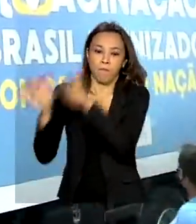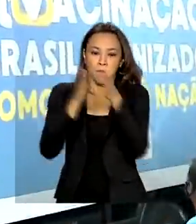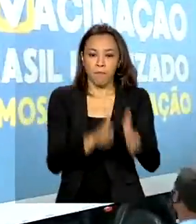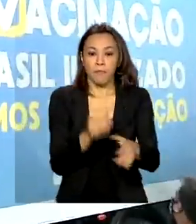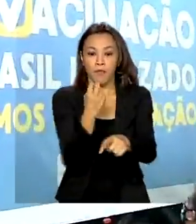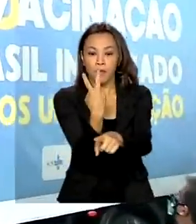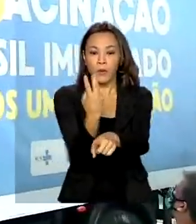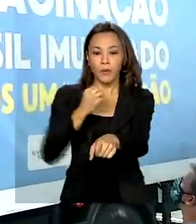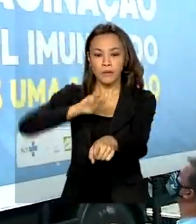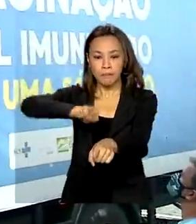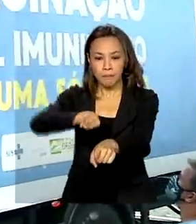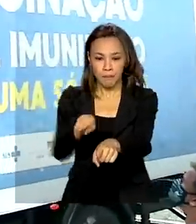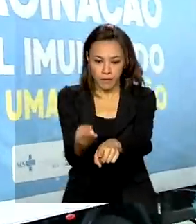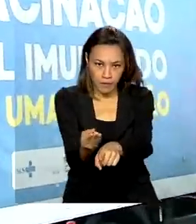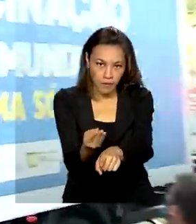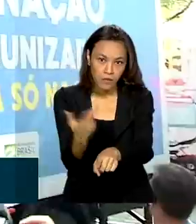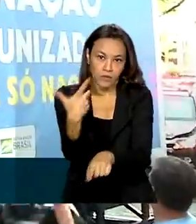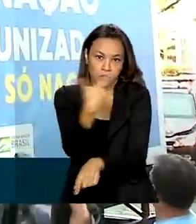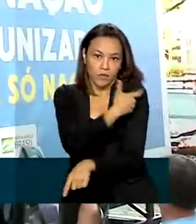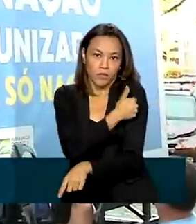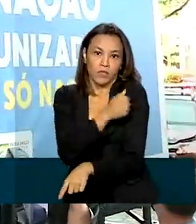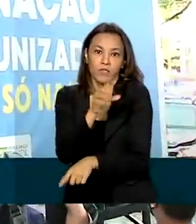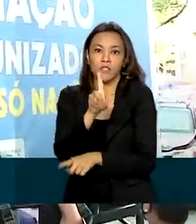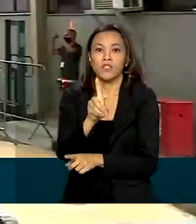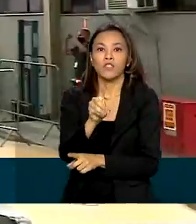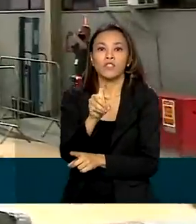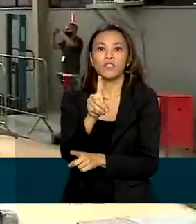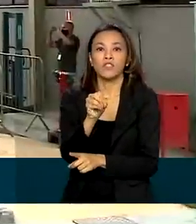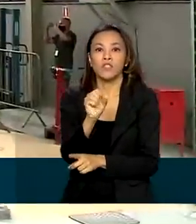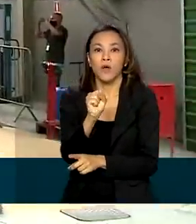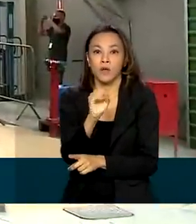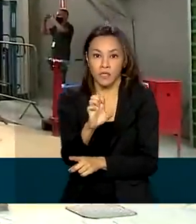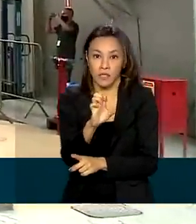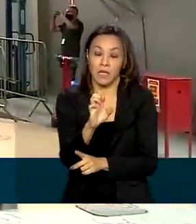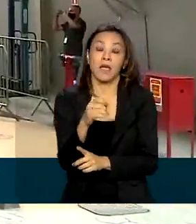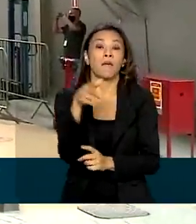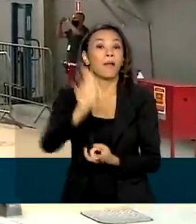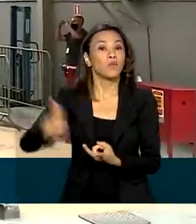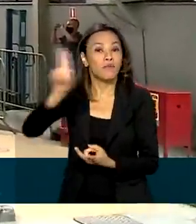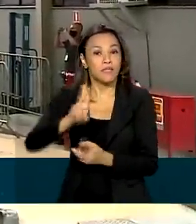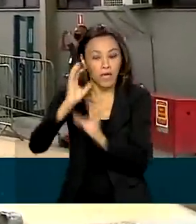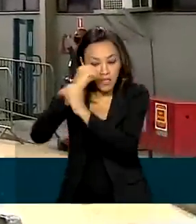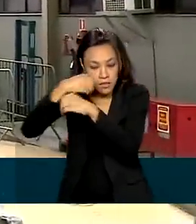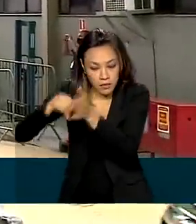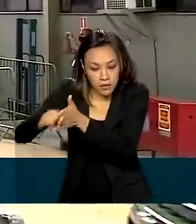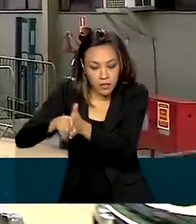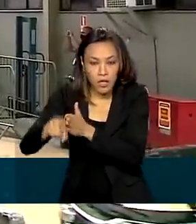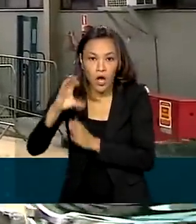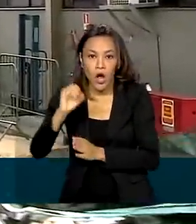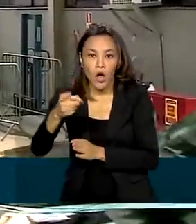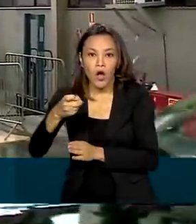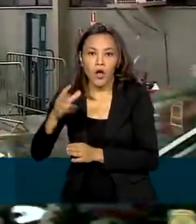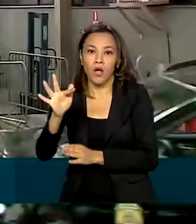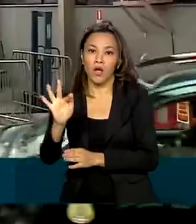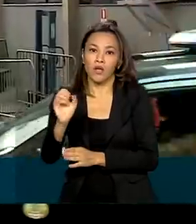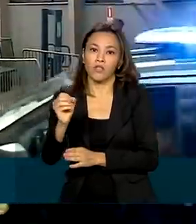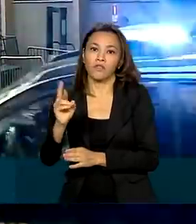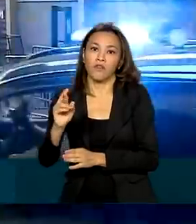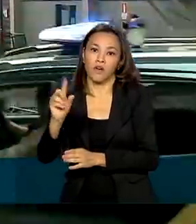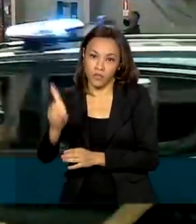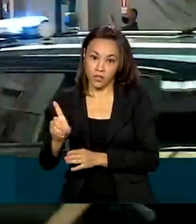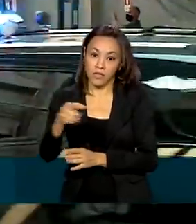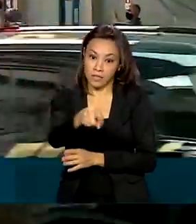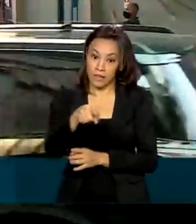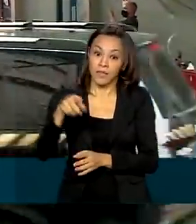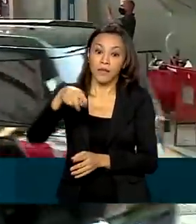de doses da vacina desenvolvida pela Universidade de Oxford saíram da Fundação Oswaldo Cruz, a Fiocruz, no Rio de